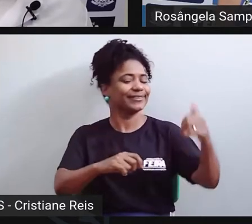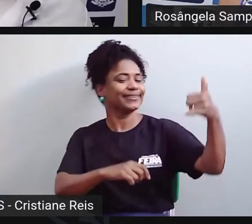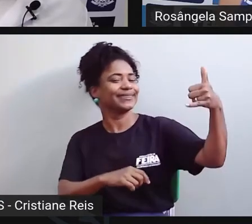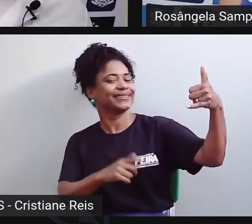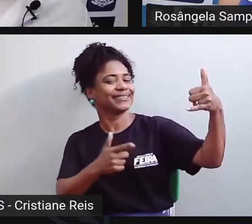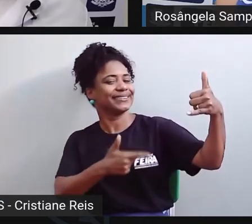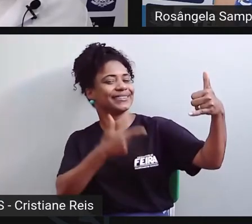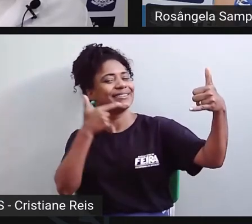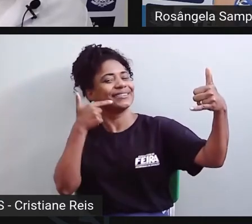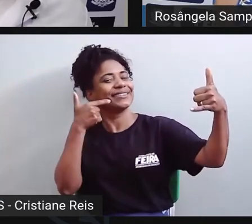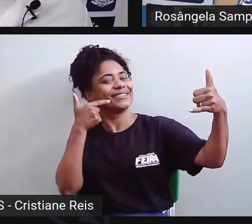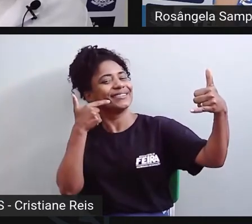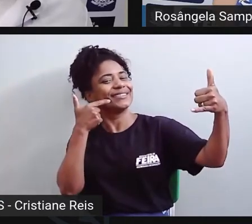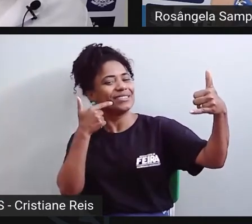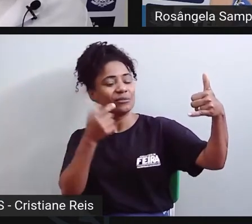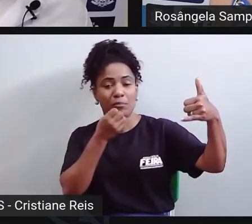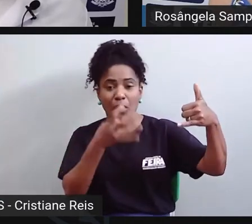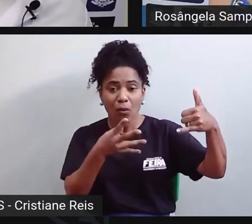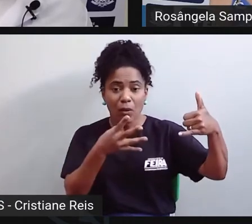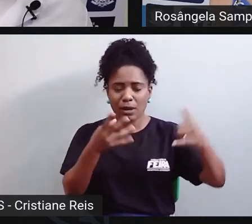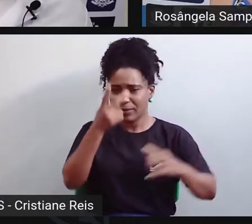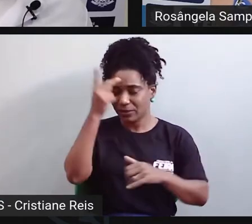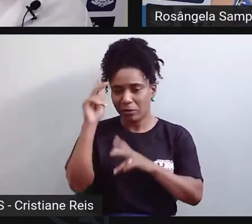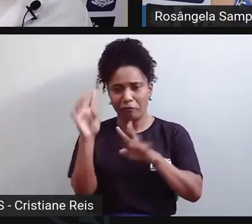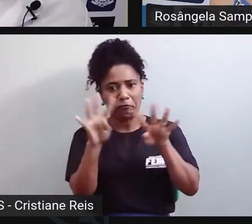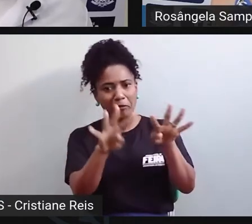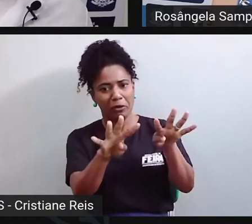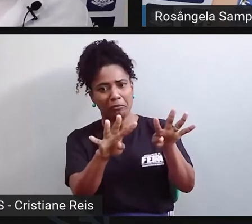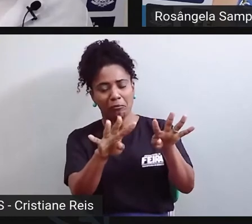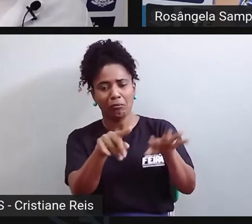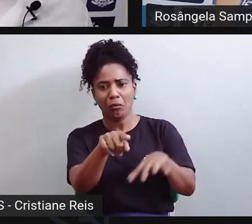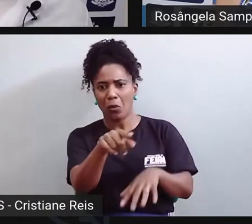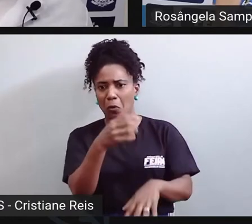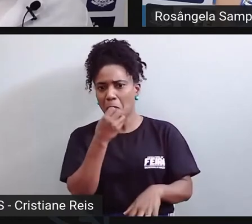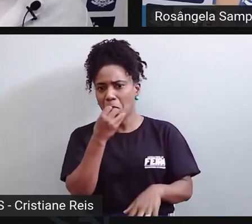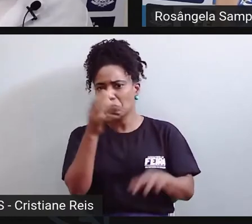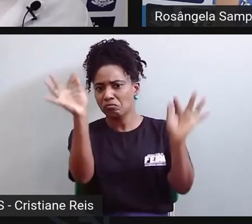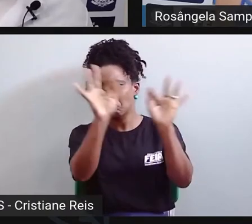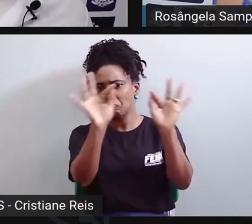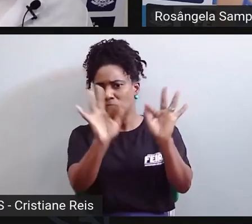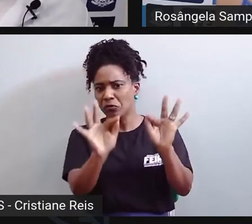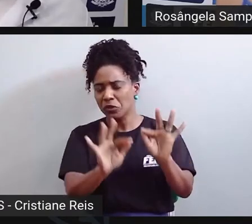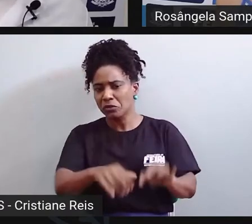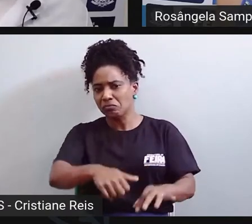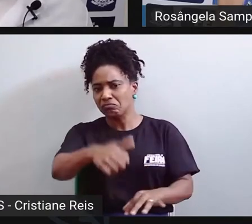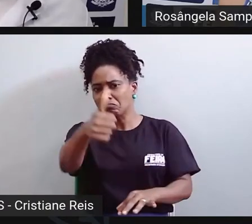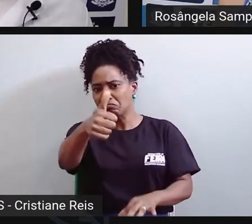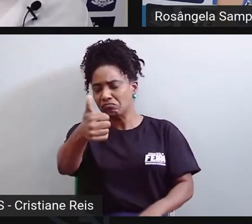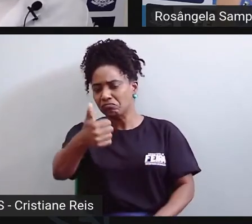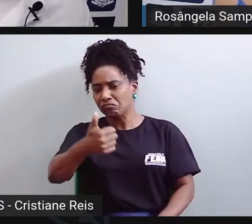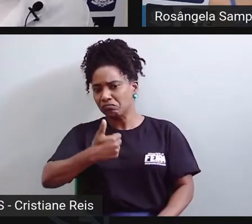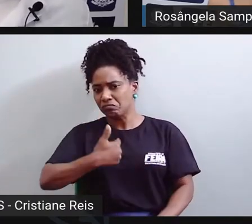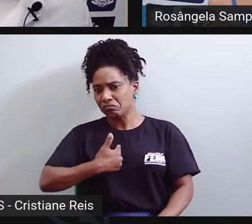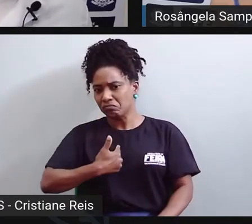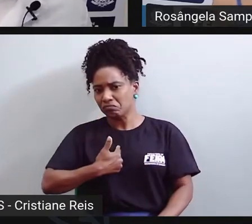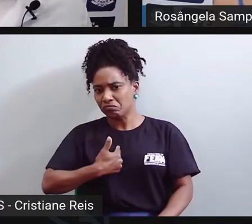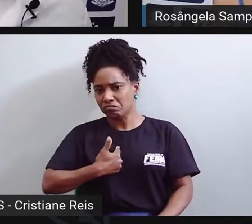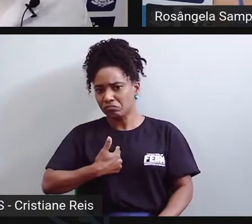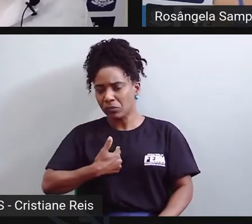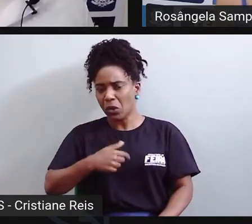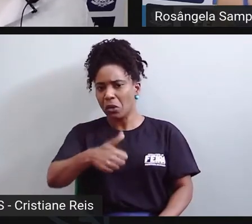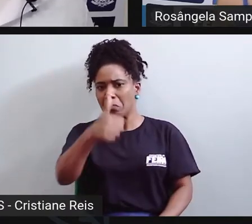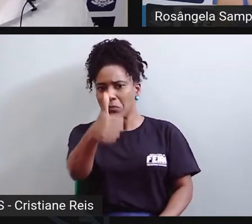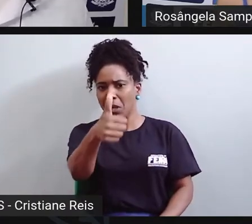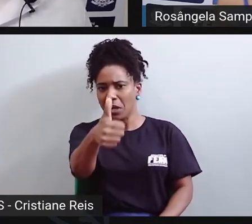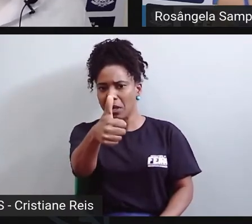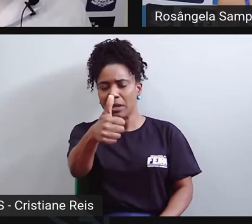adolescentes acham que a vida dos outros que está sendo postada é só aquilo, que o ruim só acontece com ele,